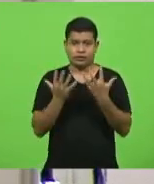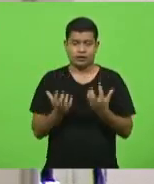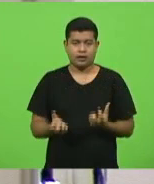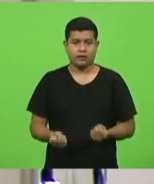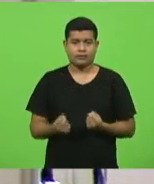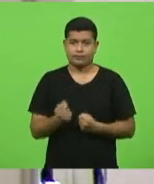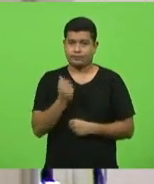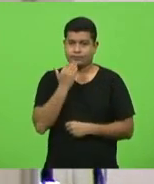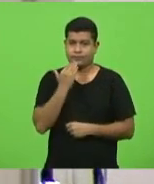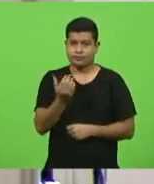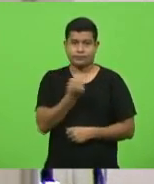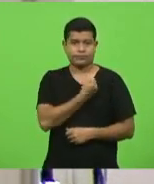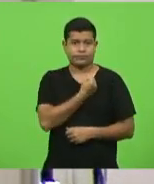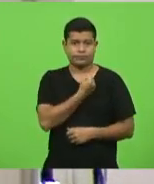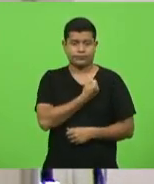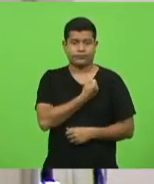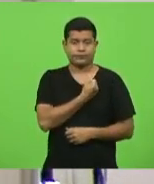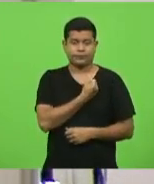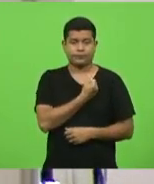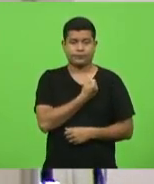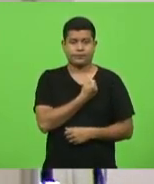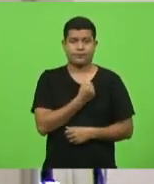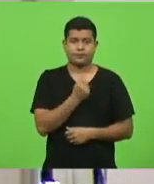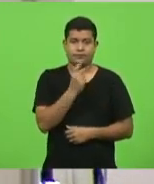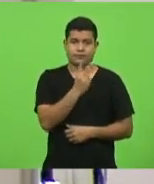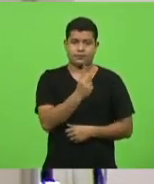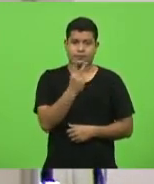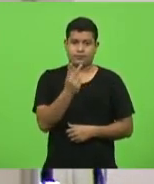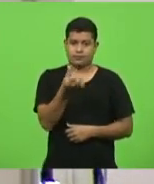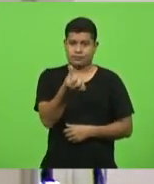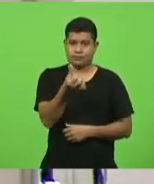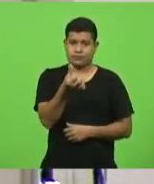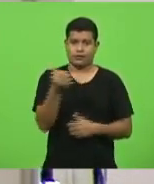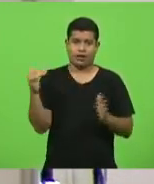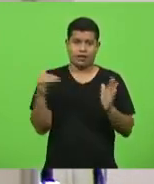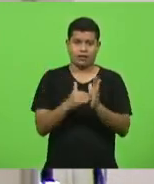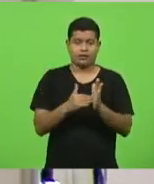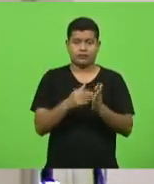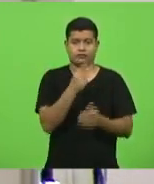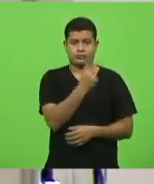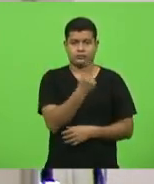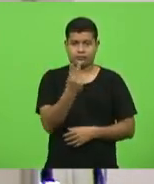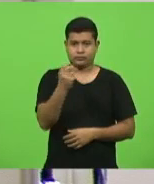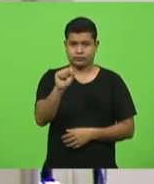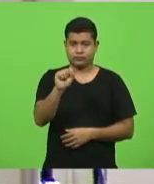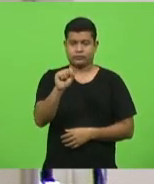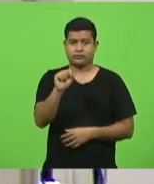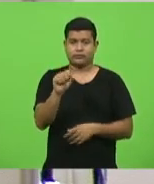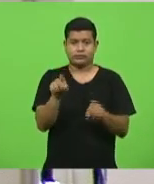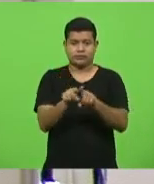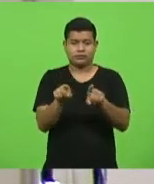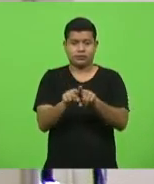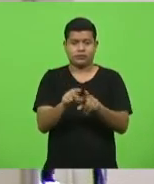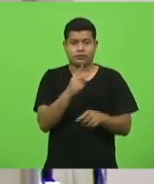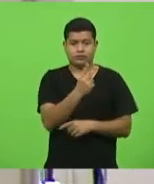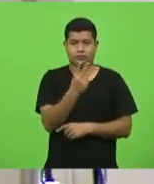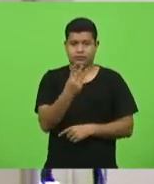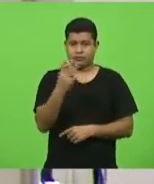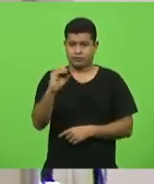requerimentos números 226 a 228, 230 e